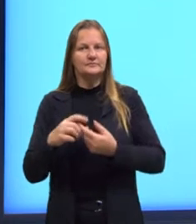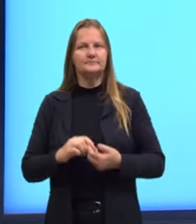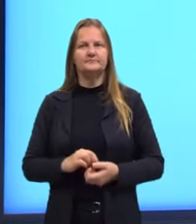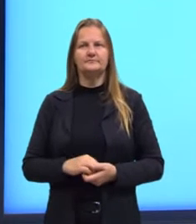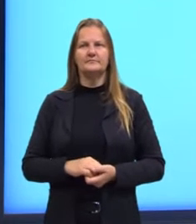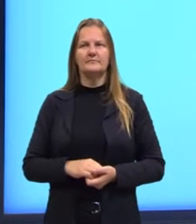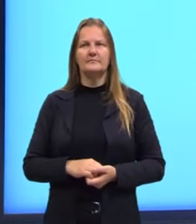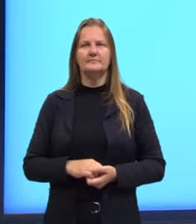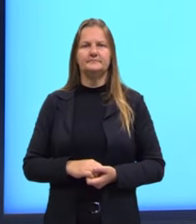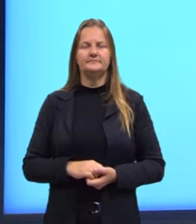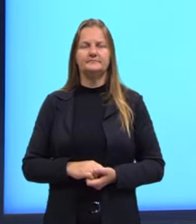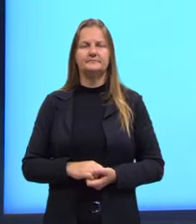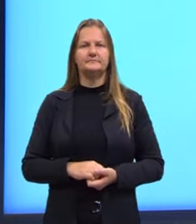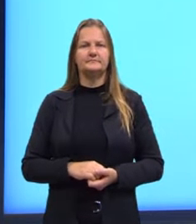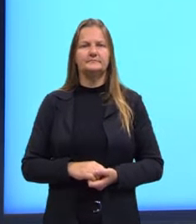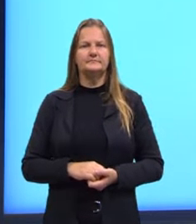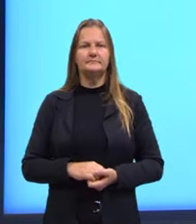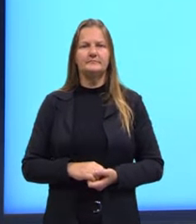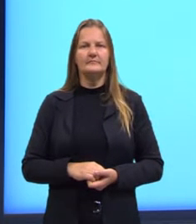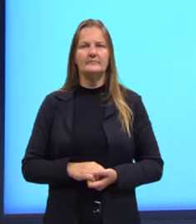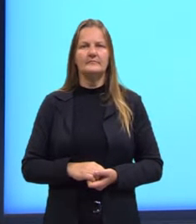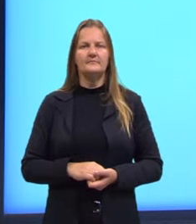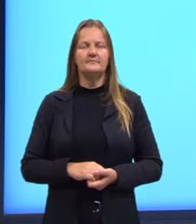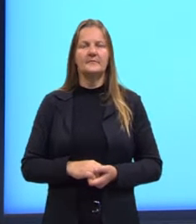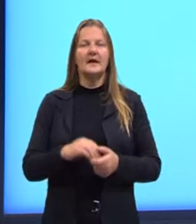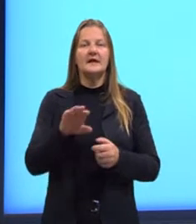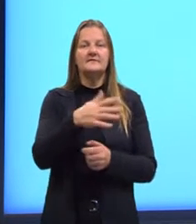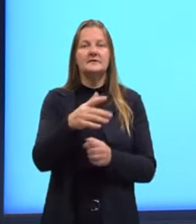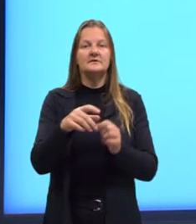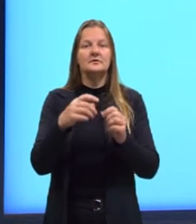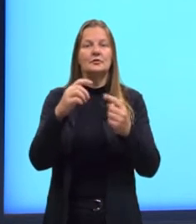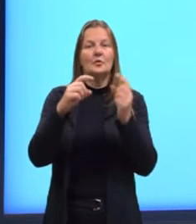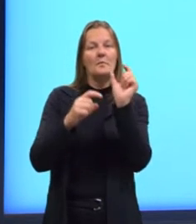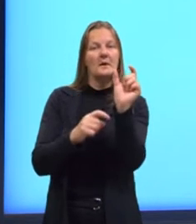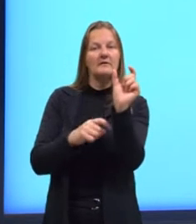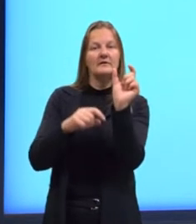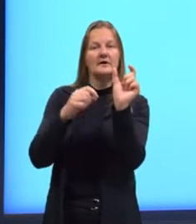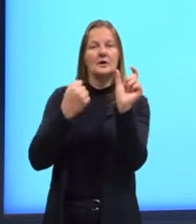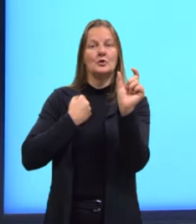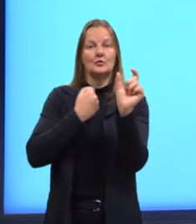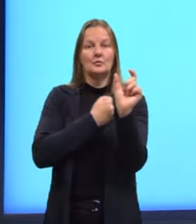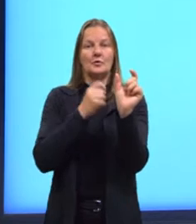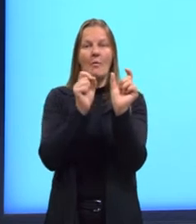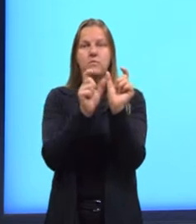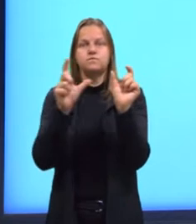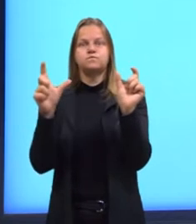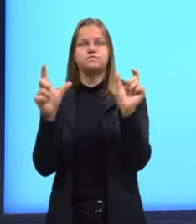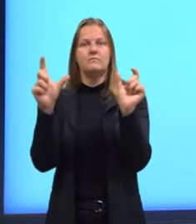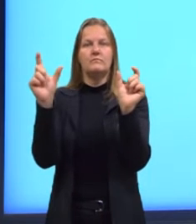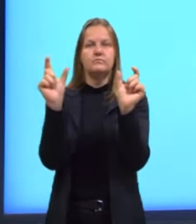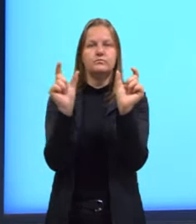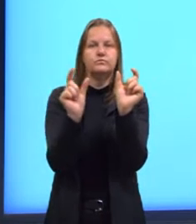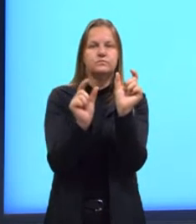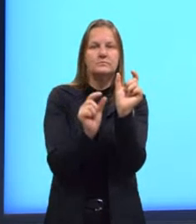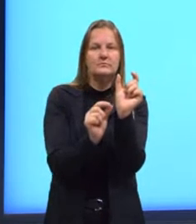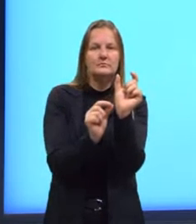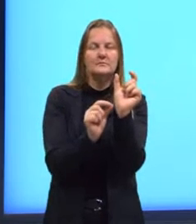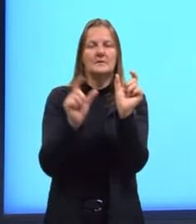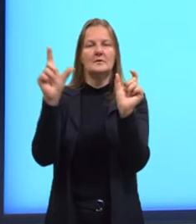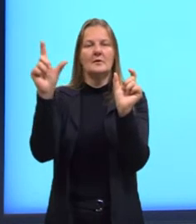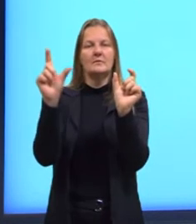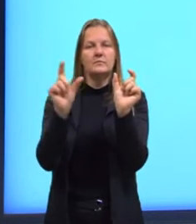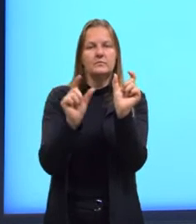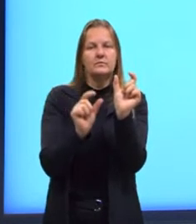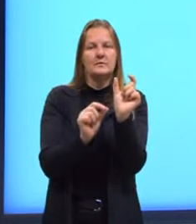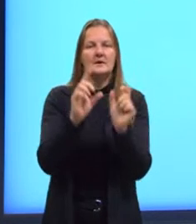Os termos, quando eles ficam cada vez menores em seu valor numérico, então nós classificamos essa sequência